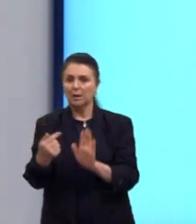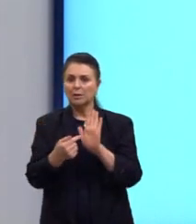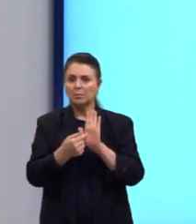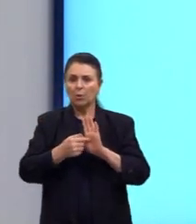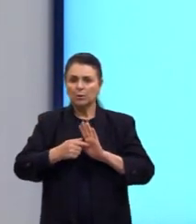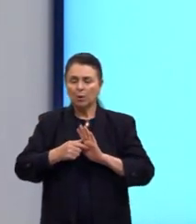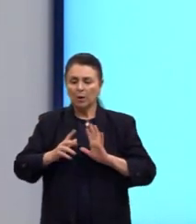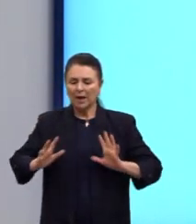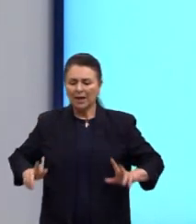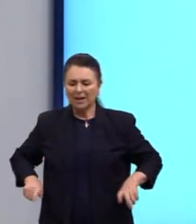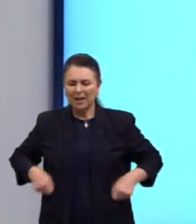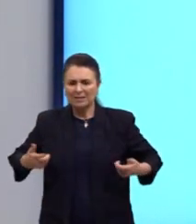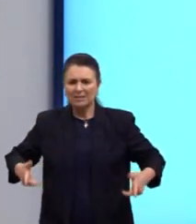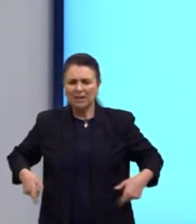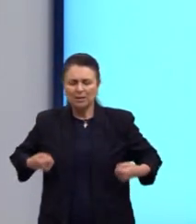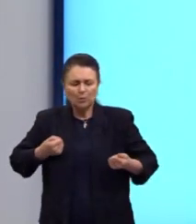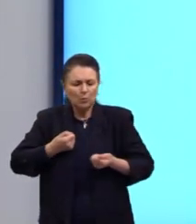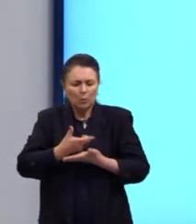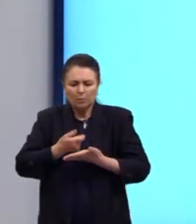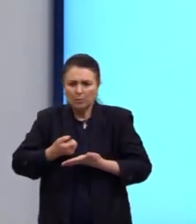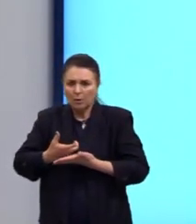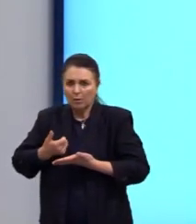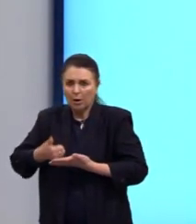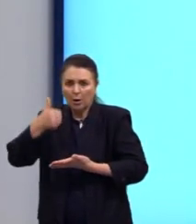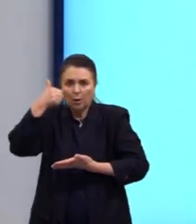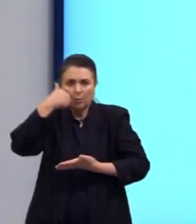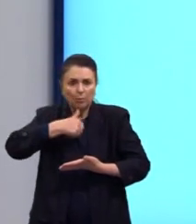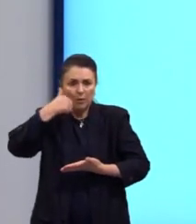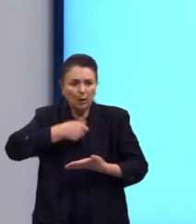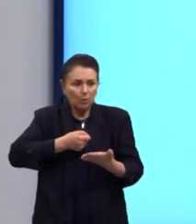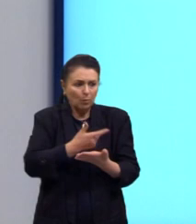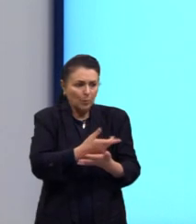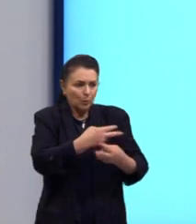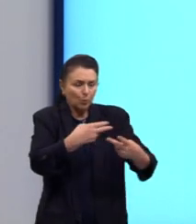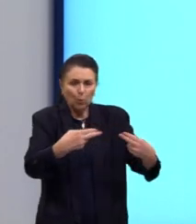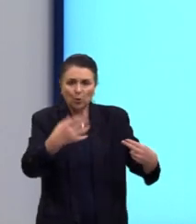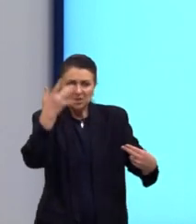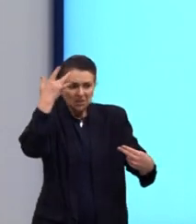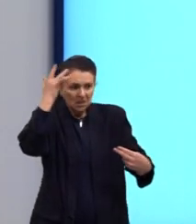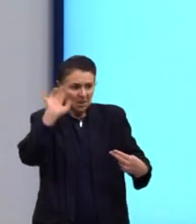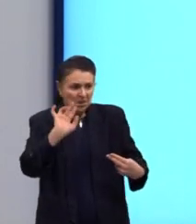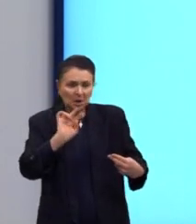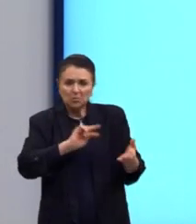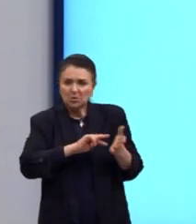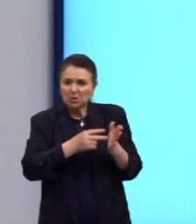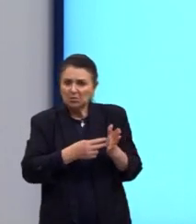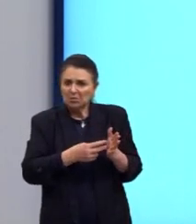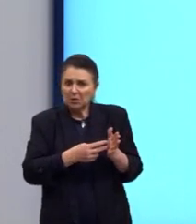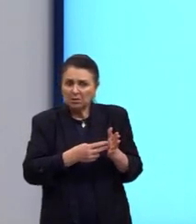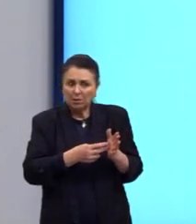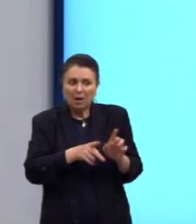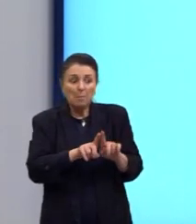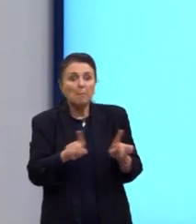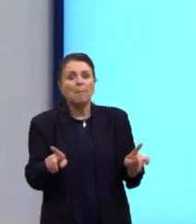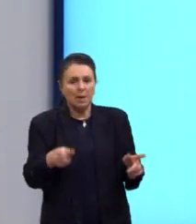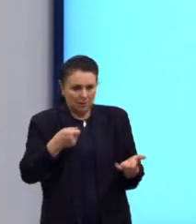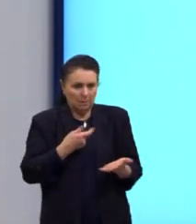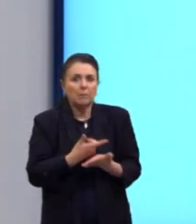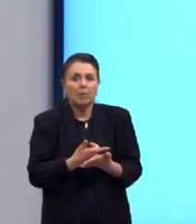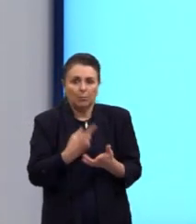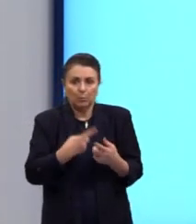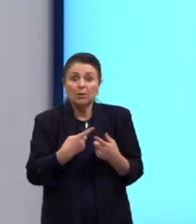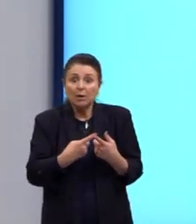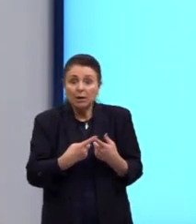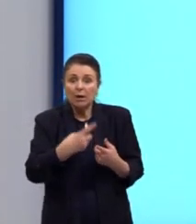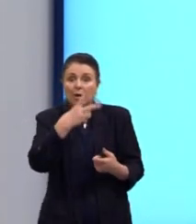consumismo. A primeira mulher está consumindo uma coisa que ela não precisa, que ela nem sabe para que que serve, mas ela vai comprar. Por quê? Porque está